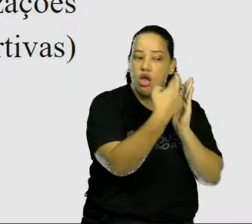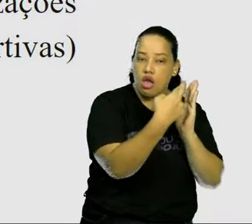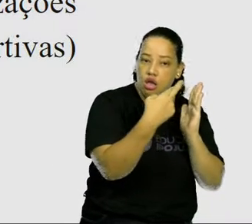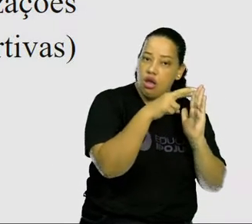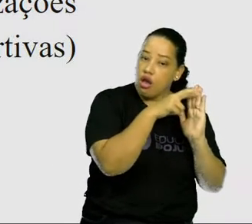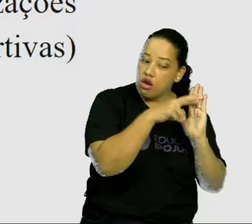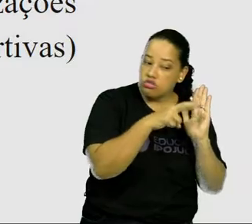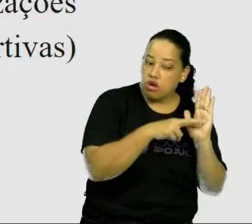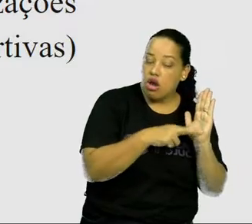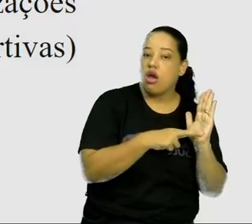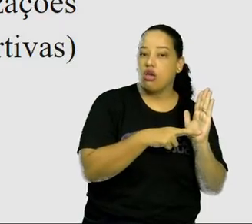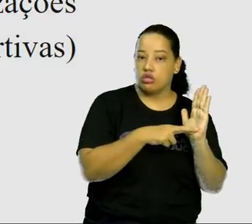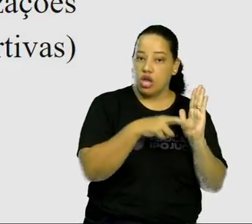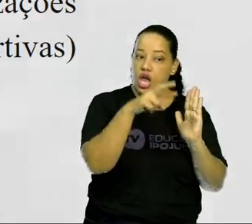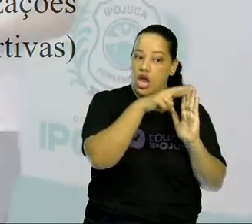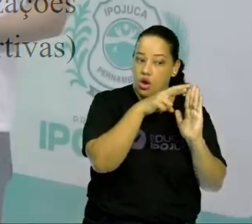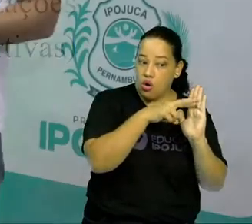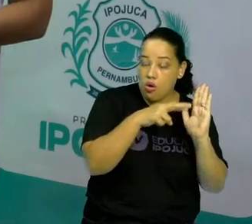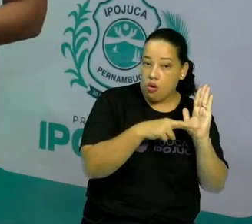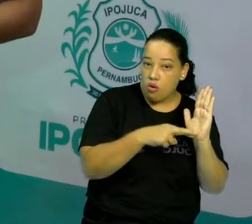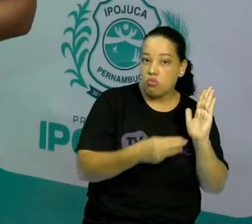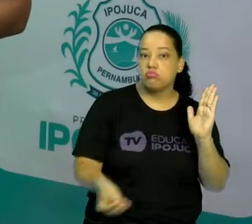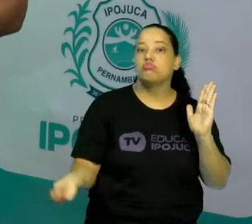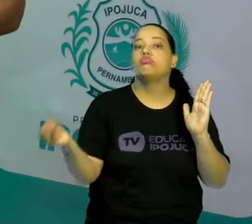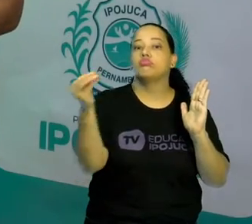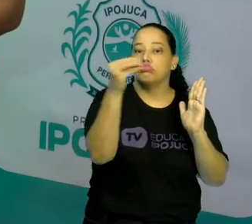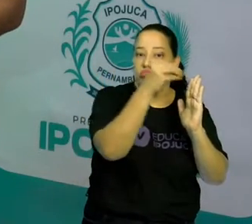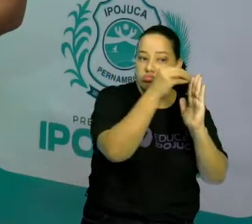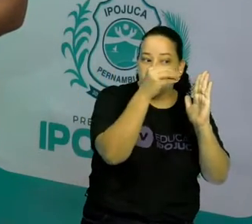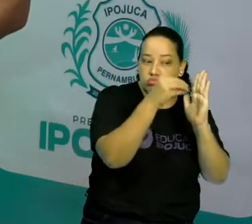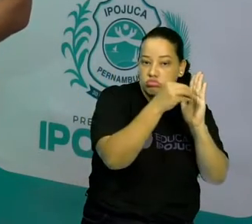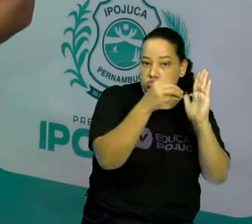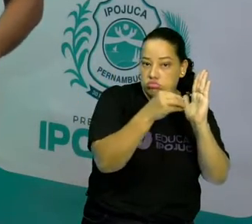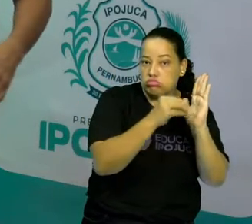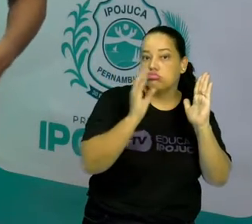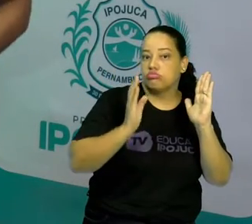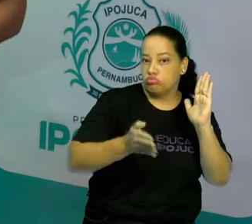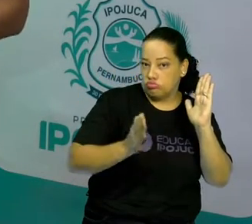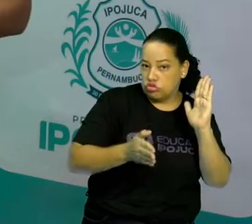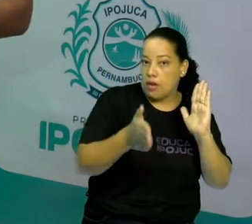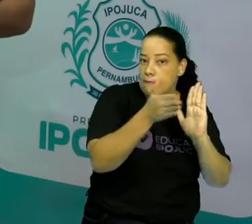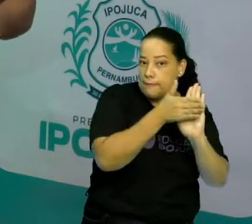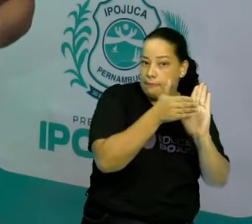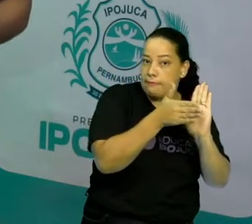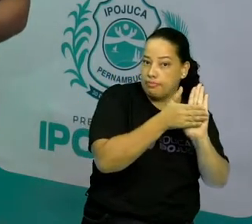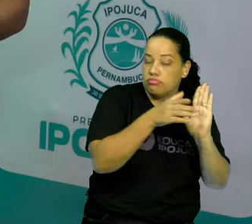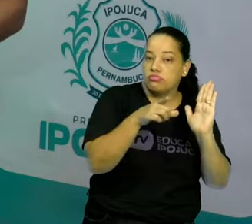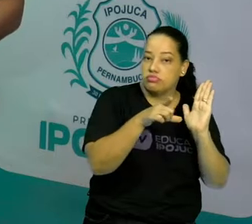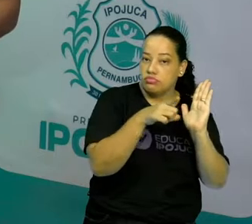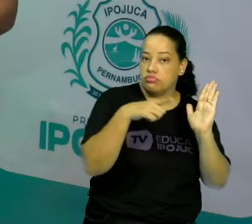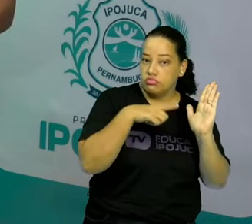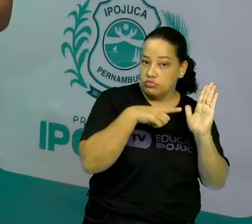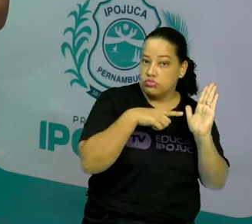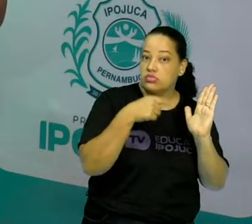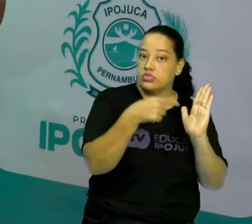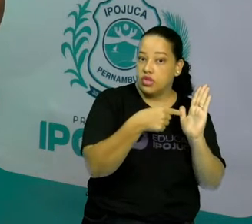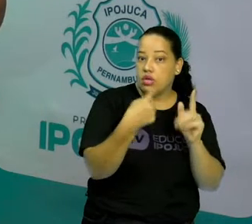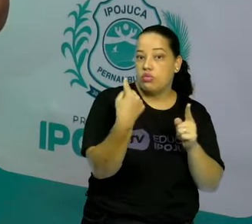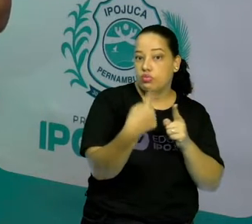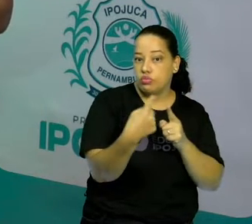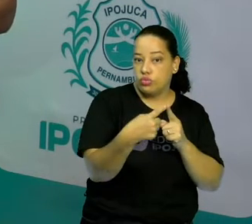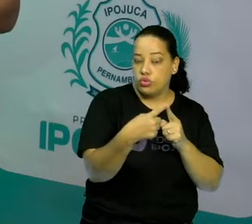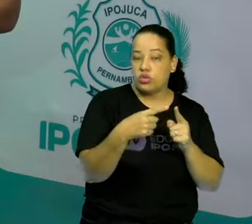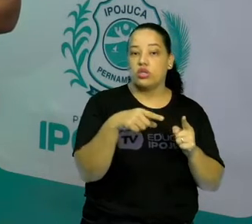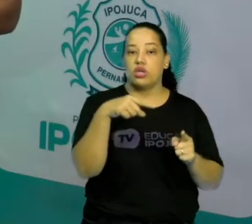determinadas, são regras institucionalizadas, regras que vão estar ali dentro de um processo de